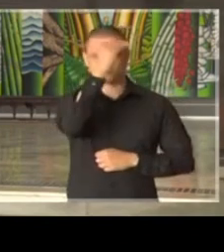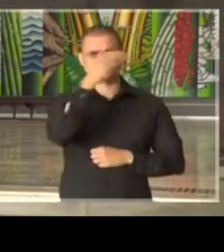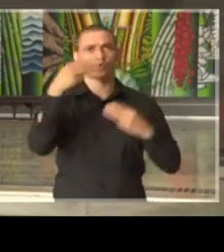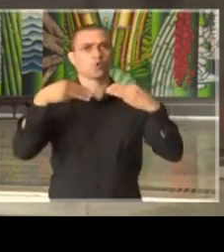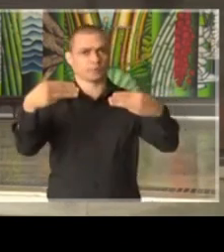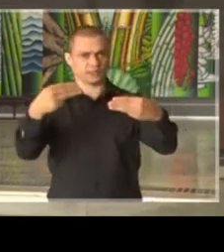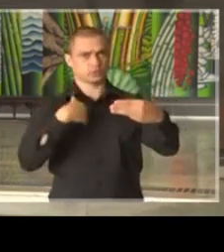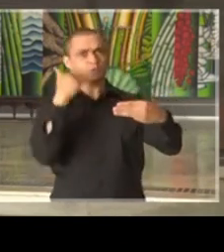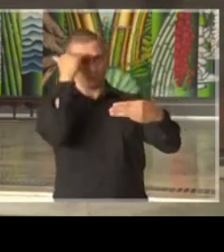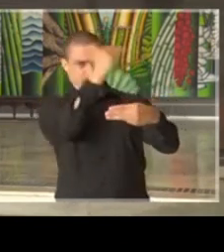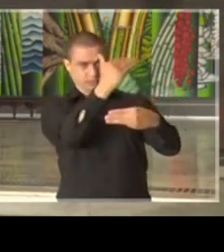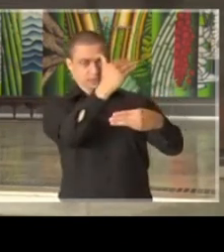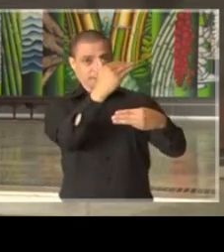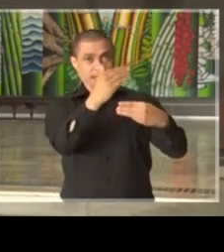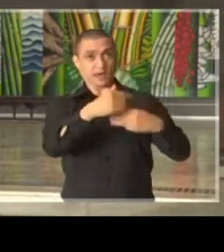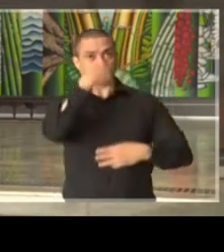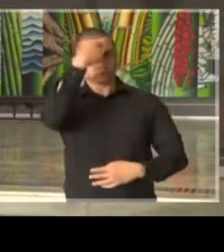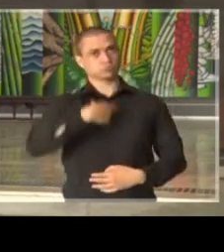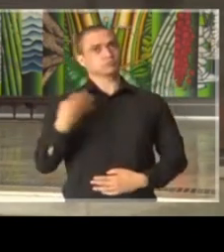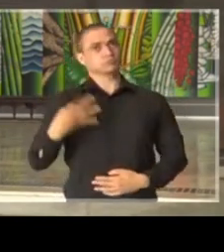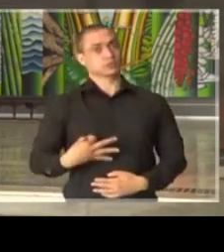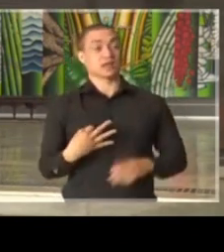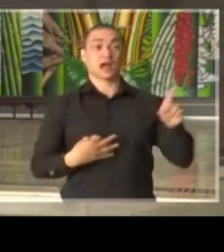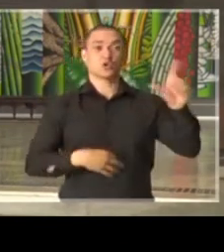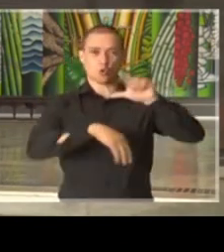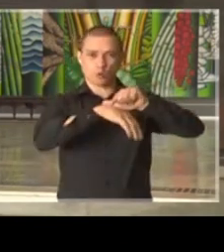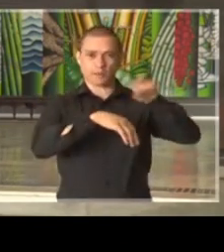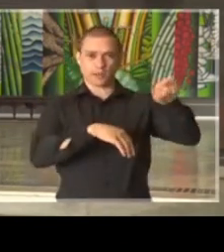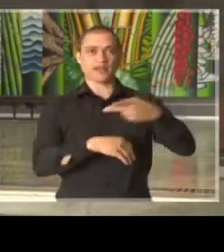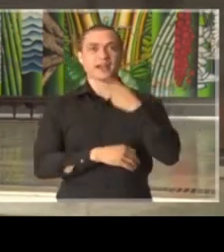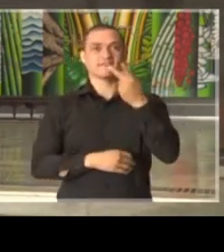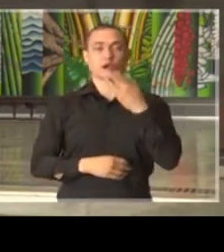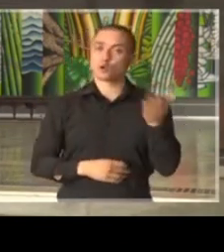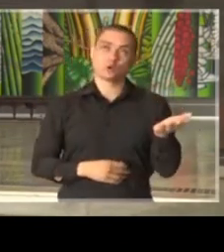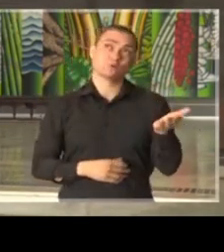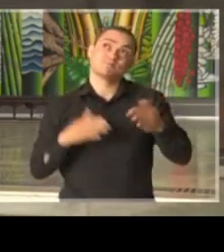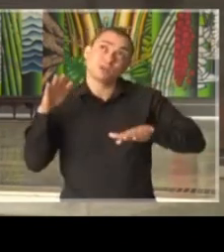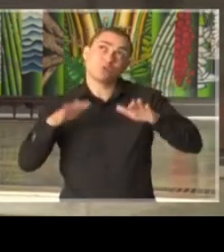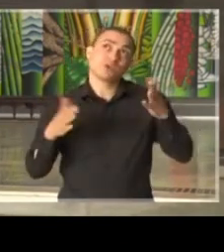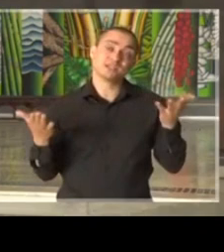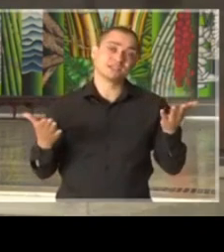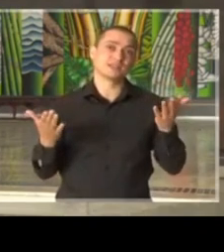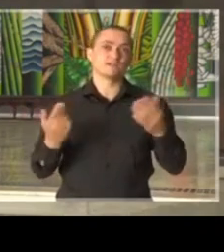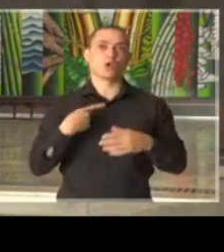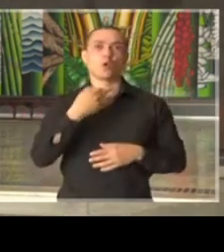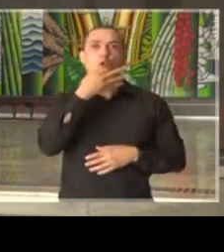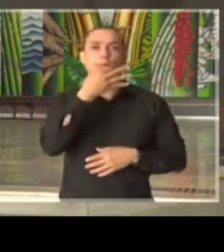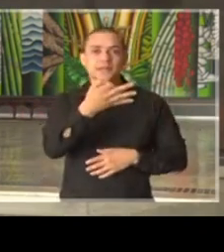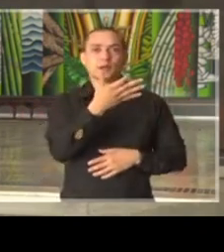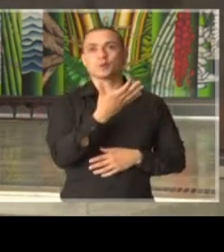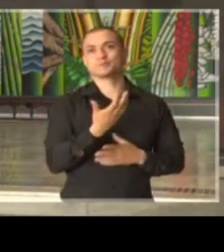e a conduta correta que ele tem tido. Talvez naquele momento ele tenha feito talvez uma observação